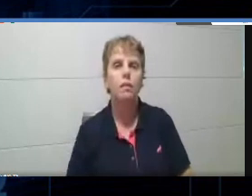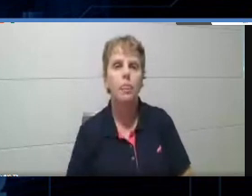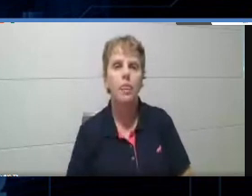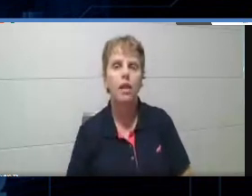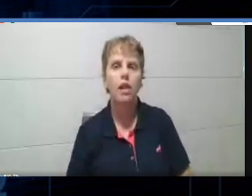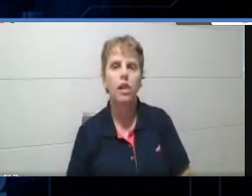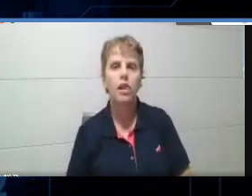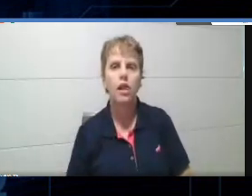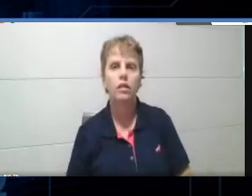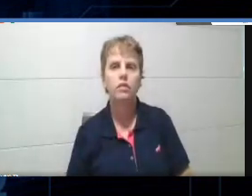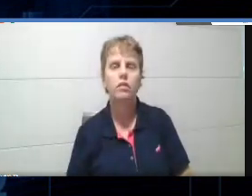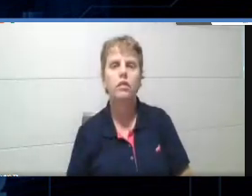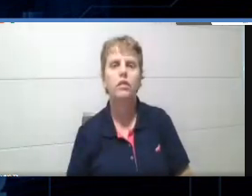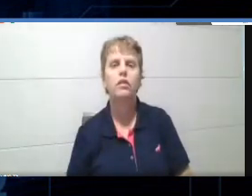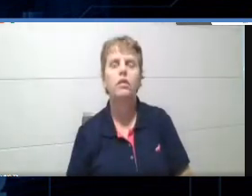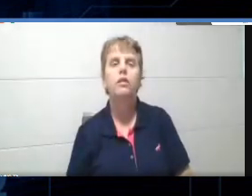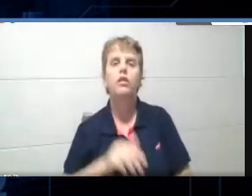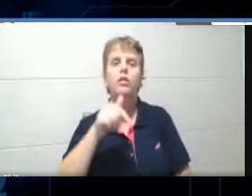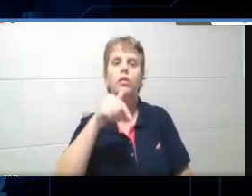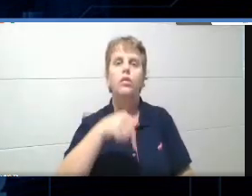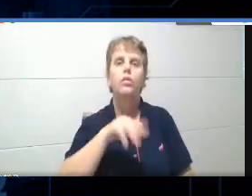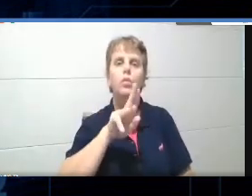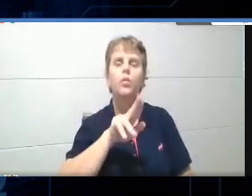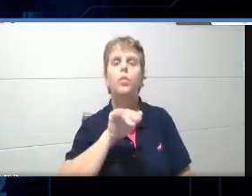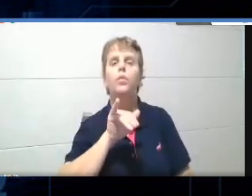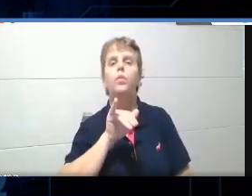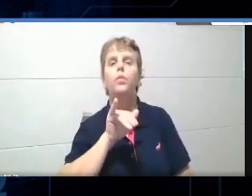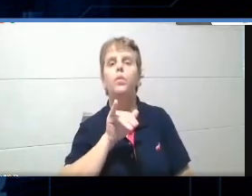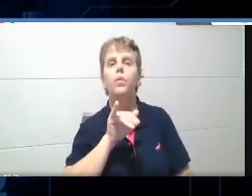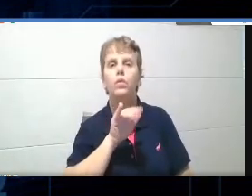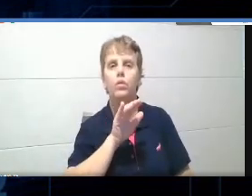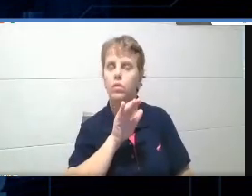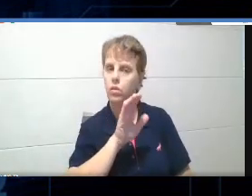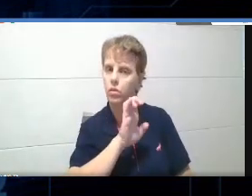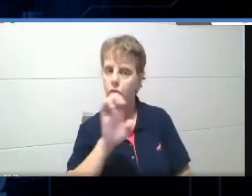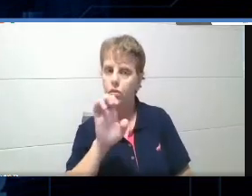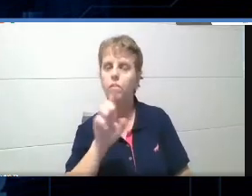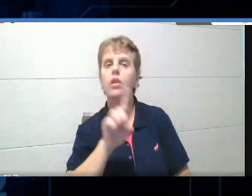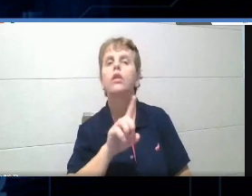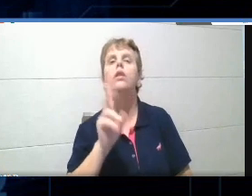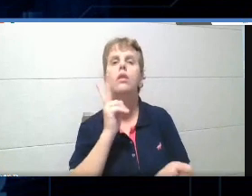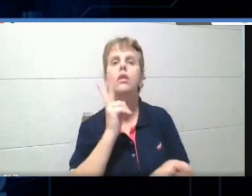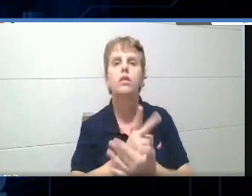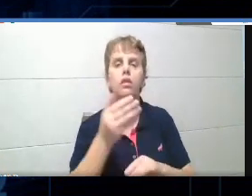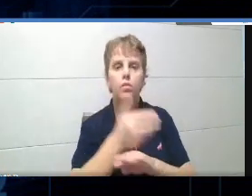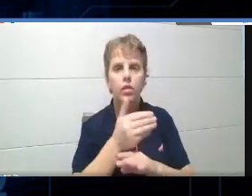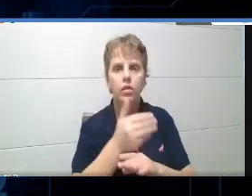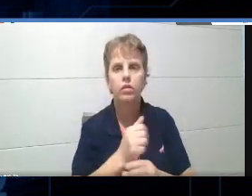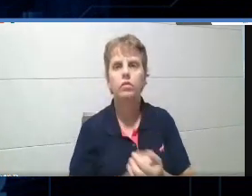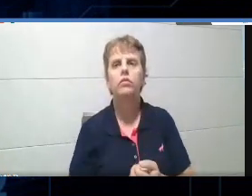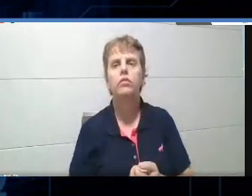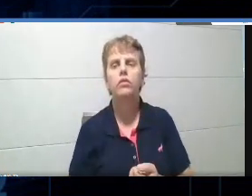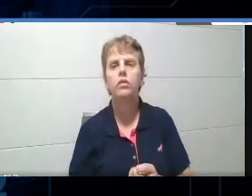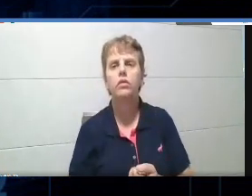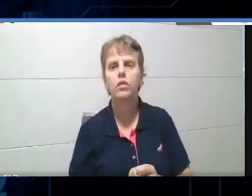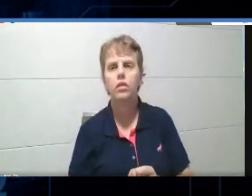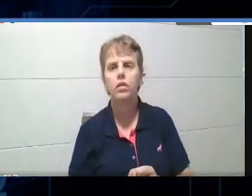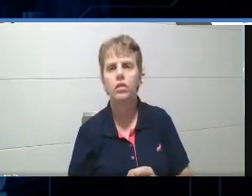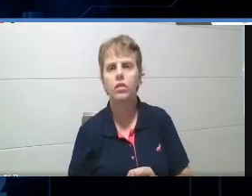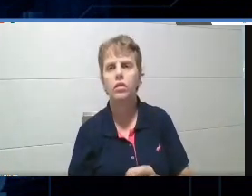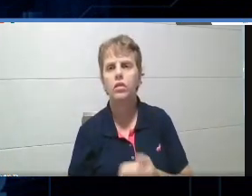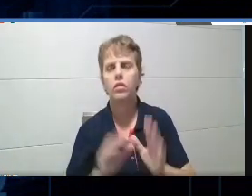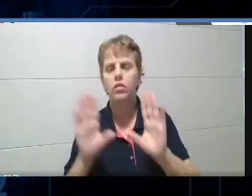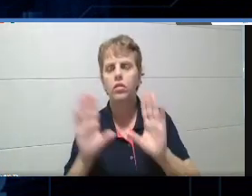O quiz sempre envolve mais os alunos, né, prof? Eu acho que é bem interessante. Aí tu só encerra a tua apresentação para eu poder